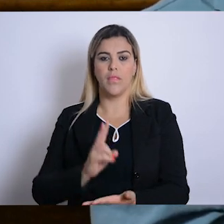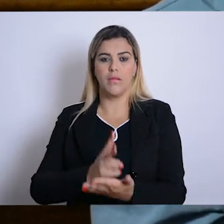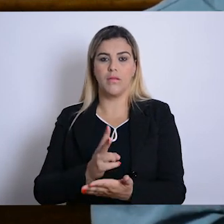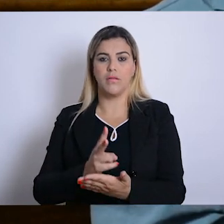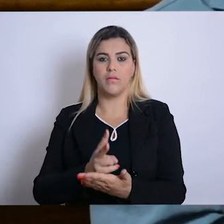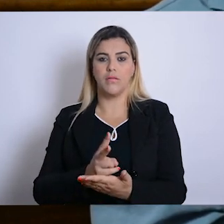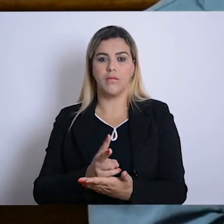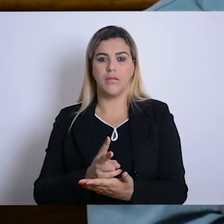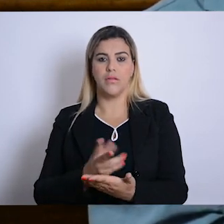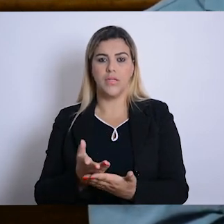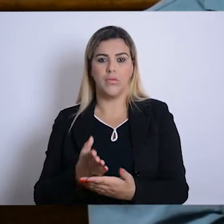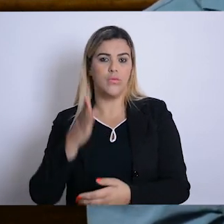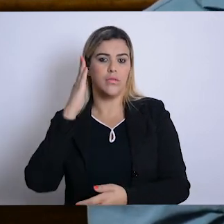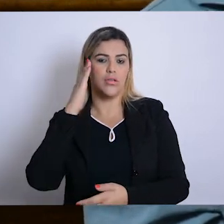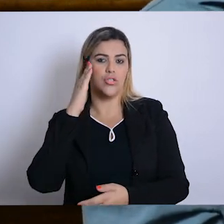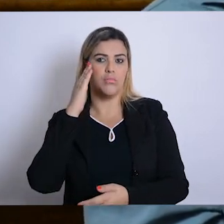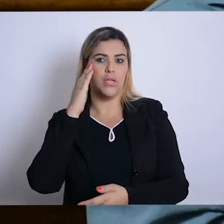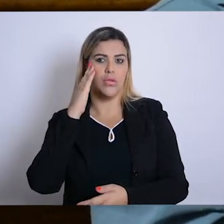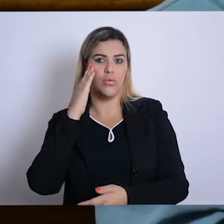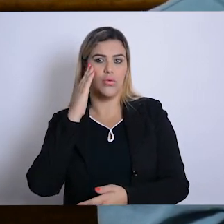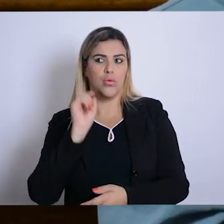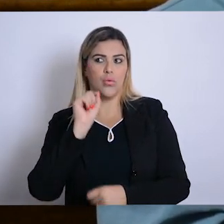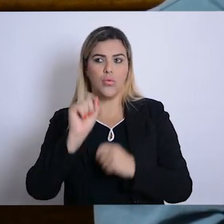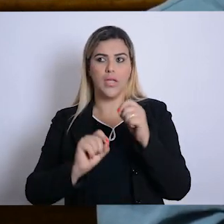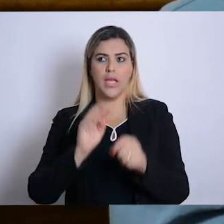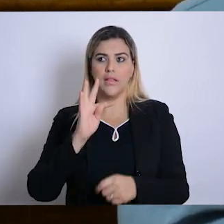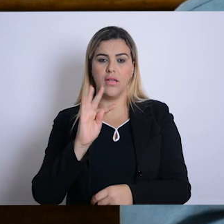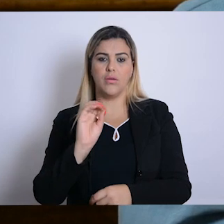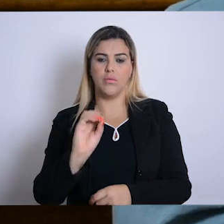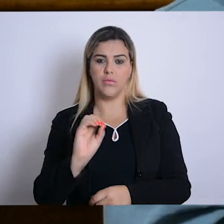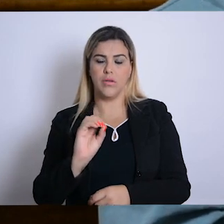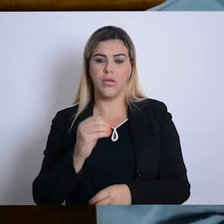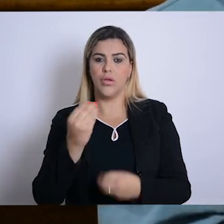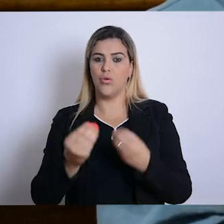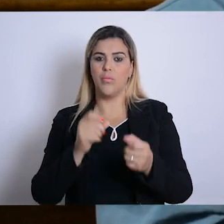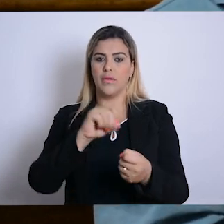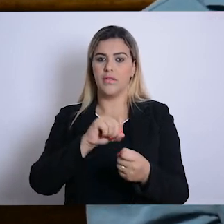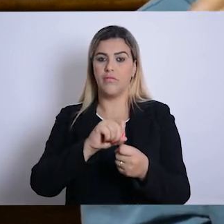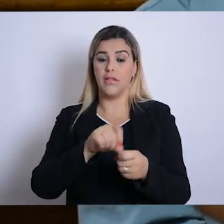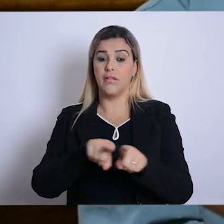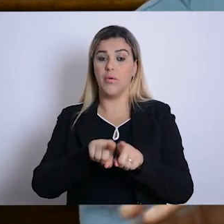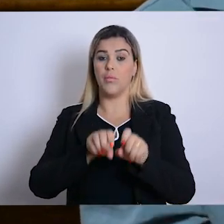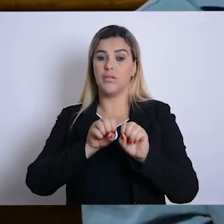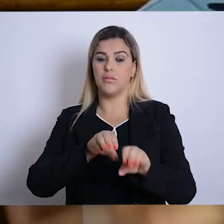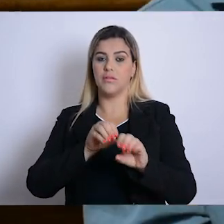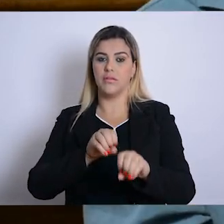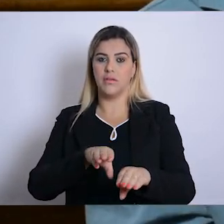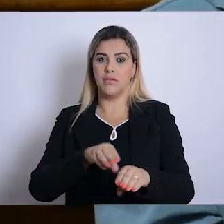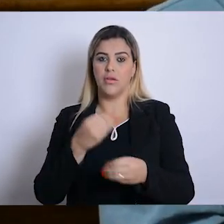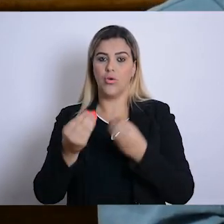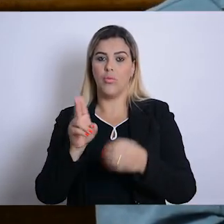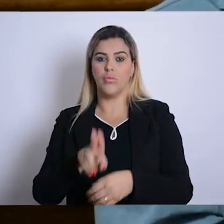entendimento do que é a Terapia Ocupacional, de como que ela deveria ser ensinada e como que ela deveria ser aplicada, nas